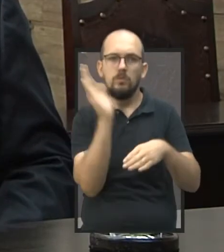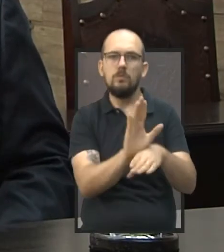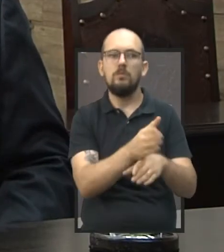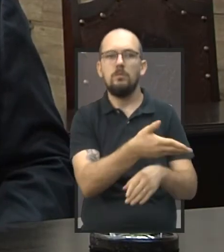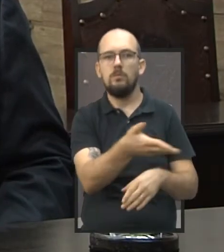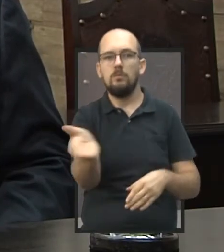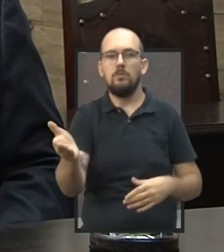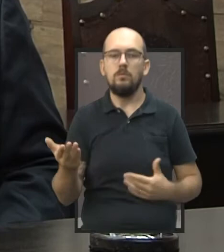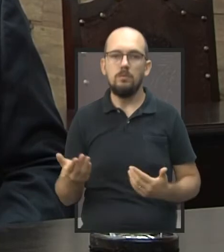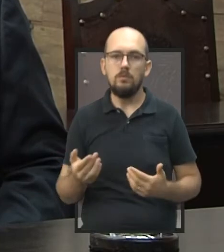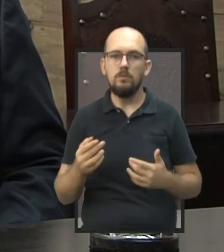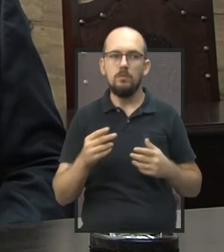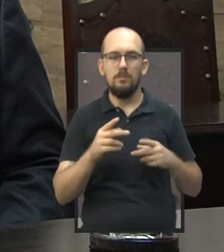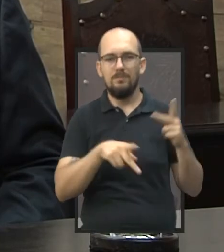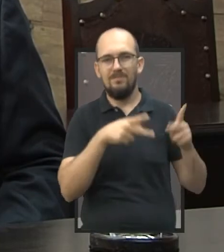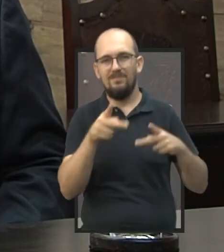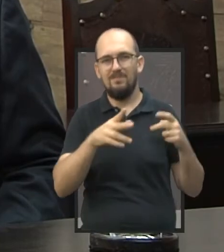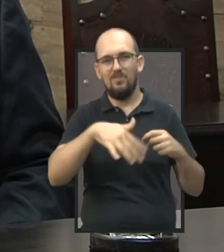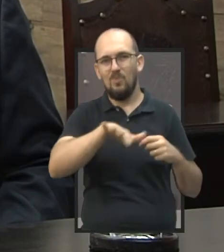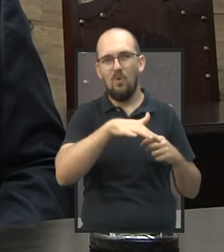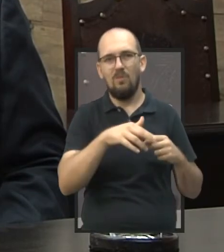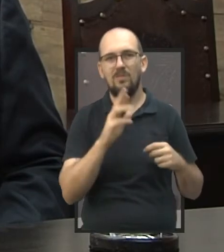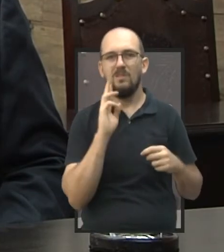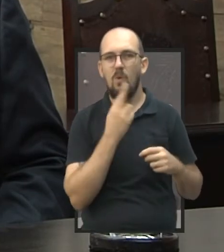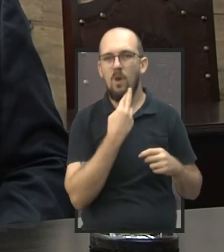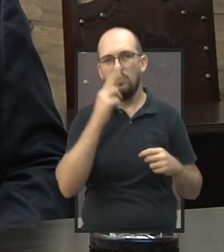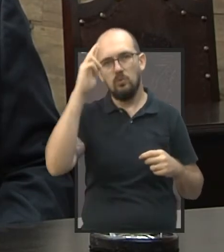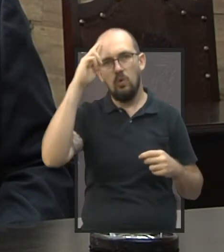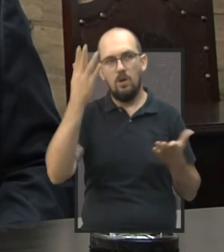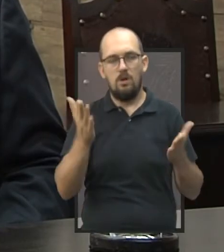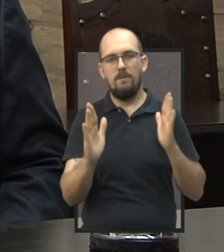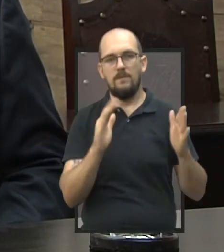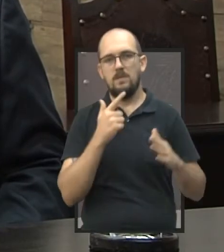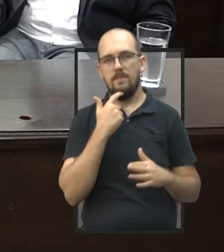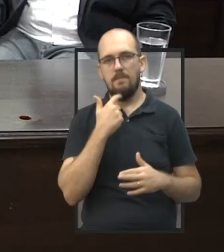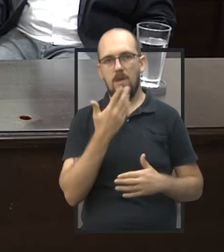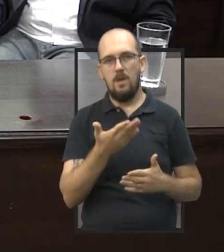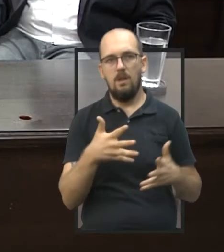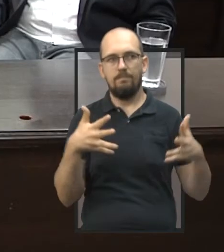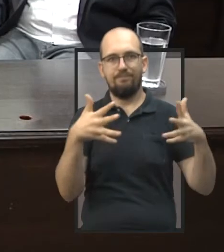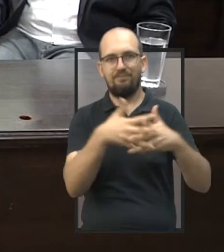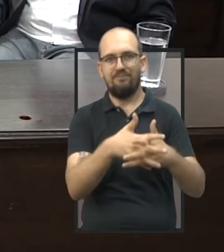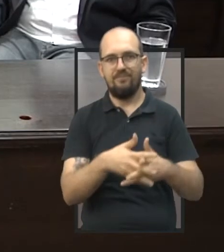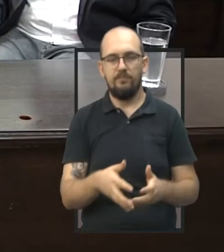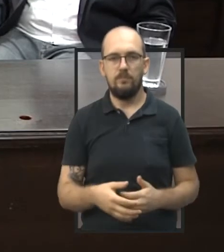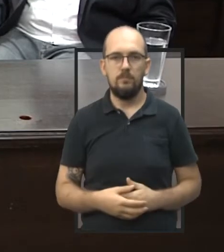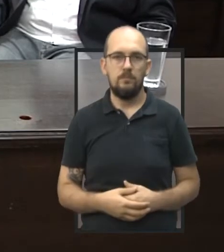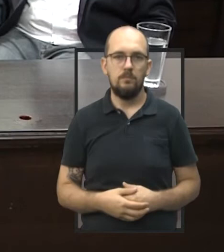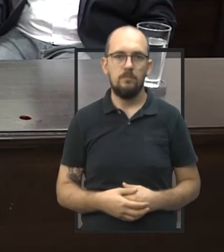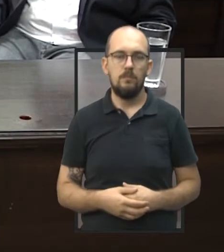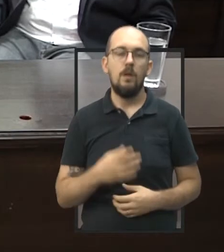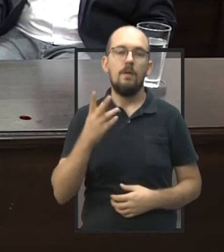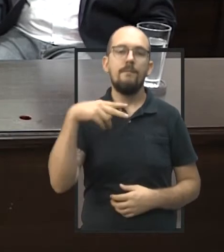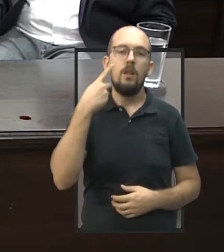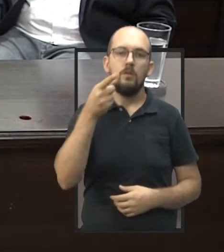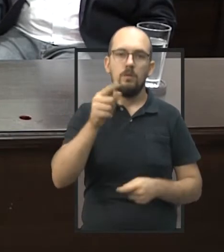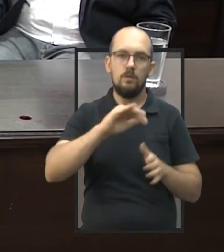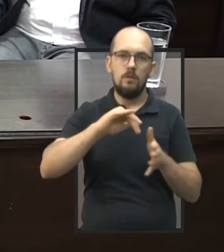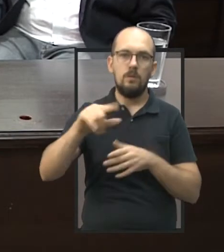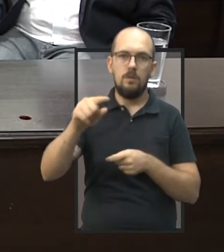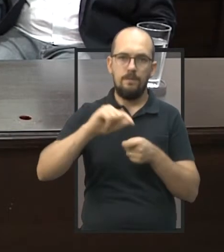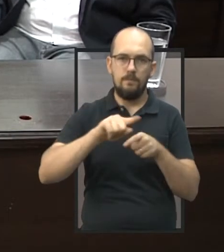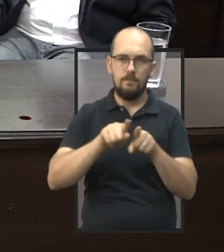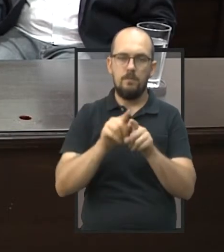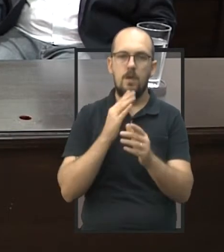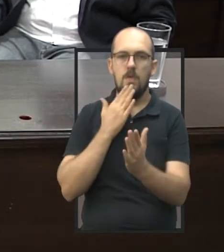quebrada um pouco para o comerciante que está em dificuldade nessa fase vermelha. Imperador, o senhor fez um requerimento também pedindo